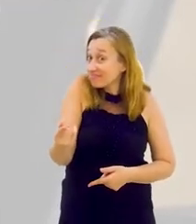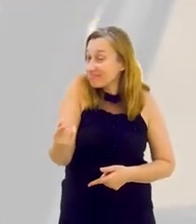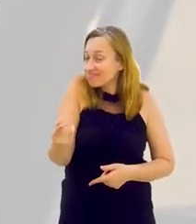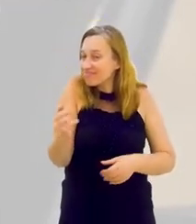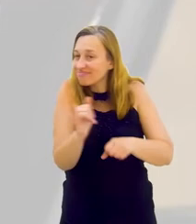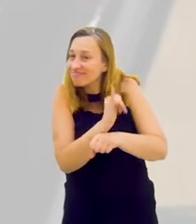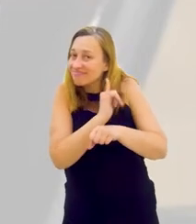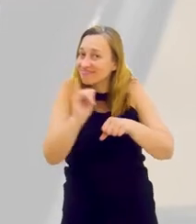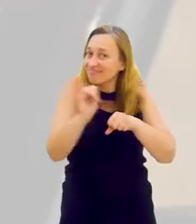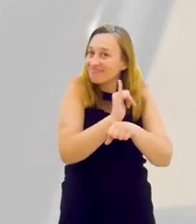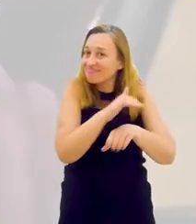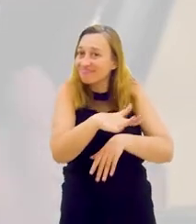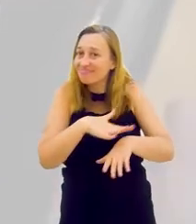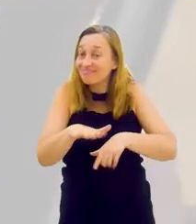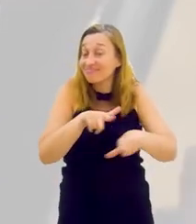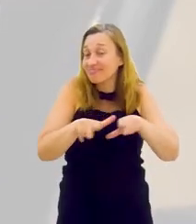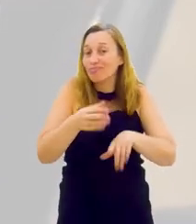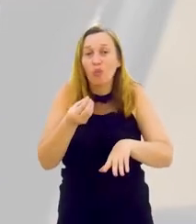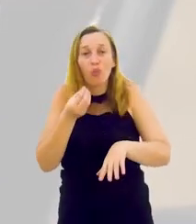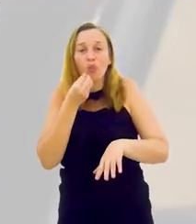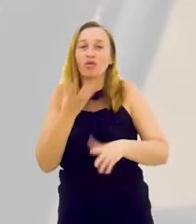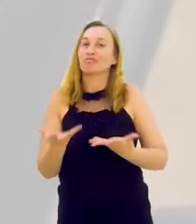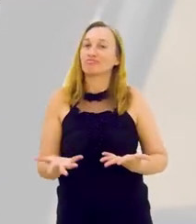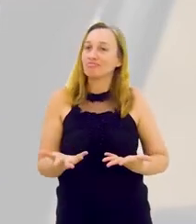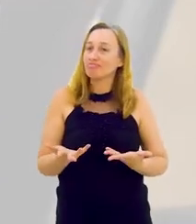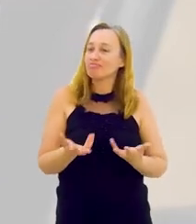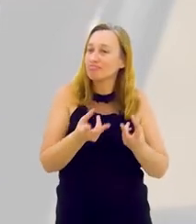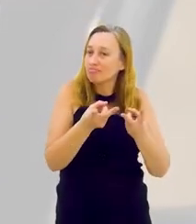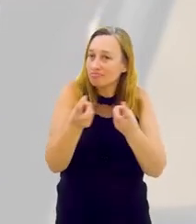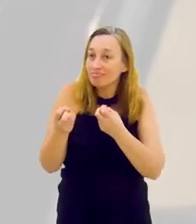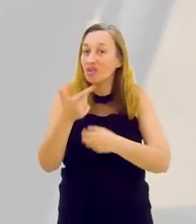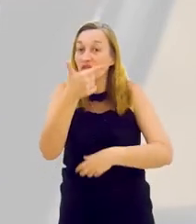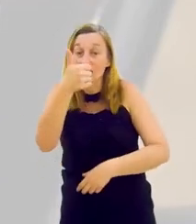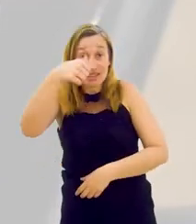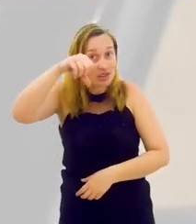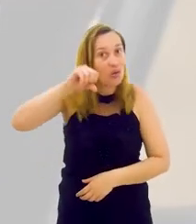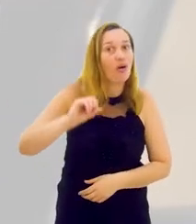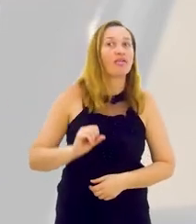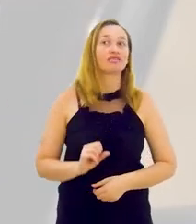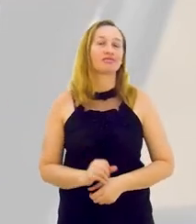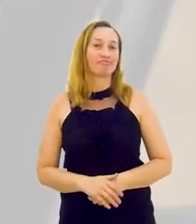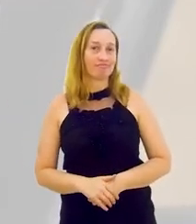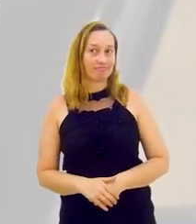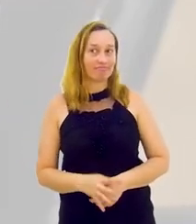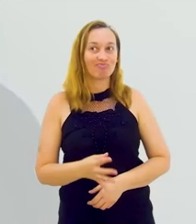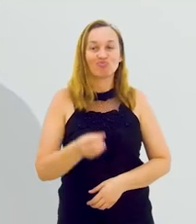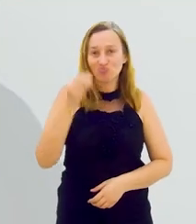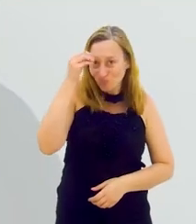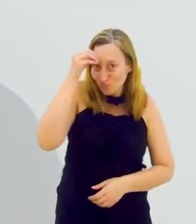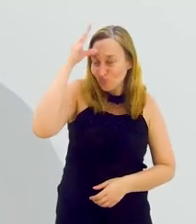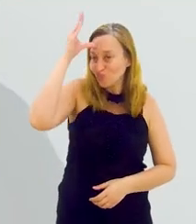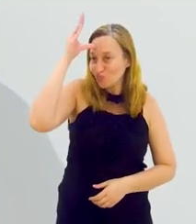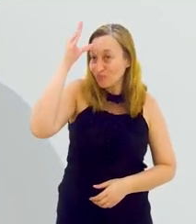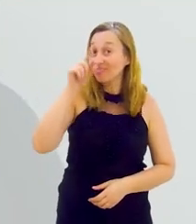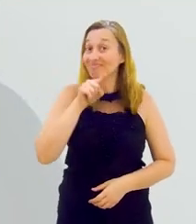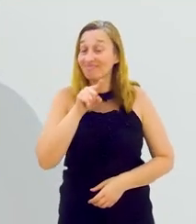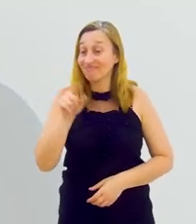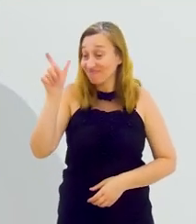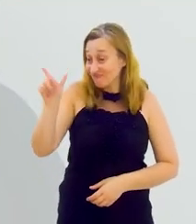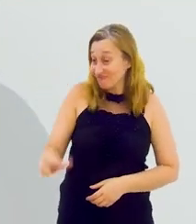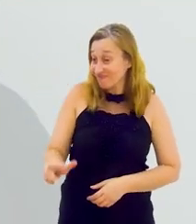existem aquelas outras que estão sendo mapeadas no mercado como oportunidade. Eu identifiquei 29.